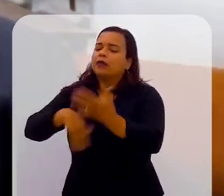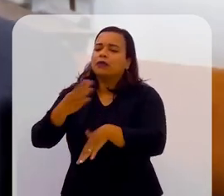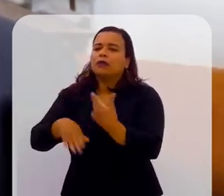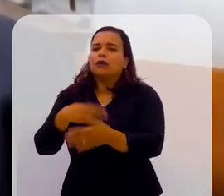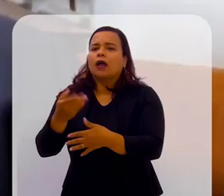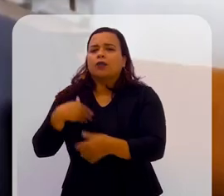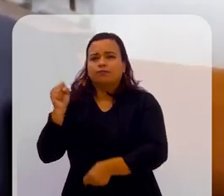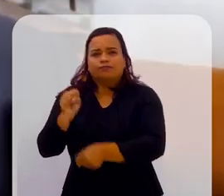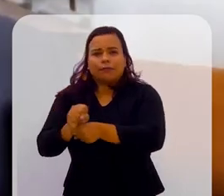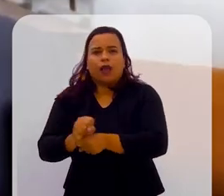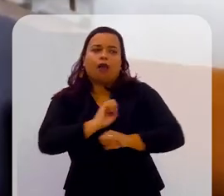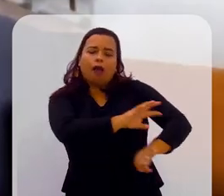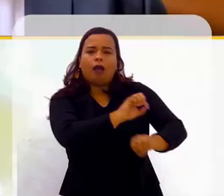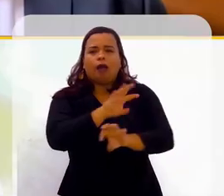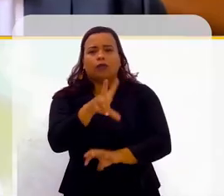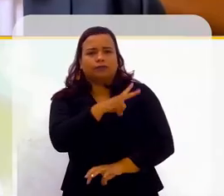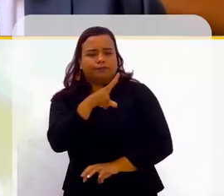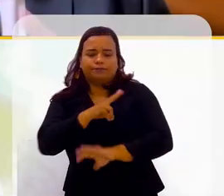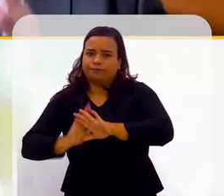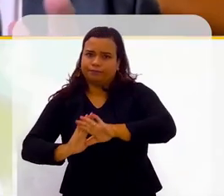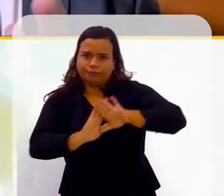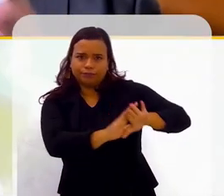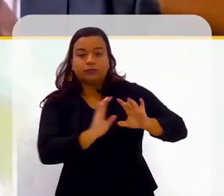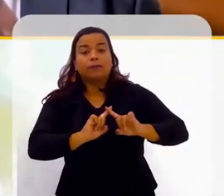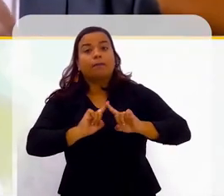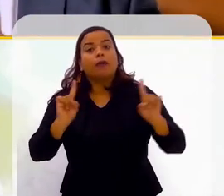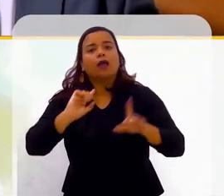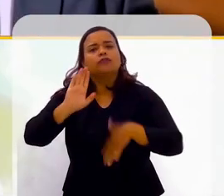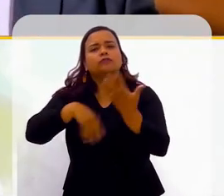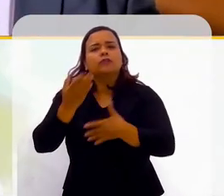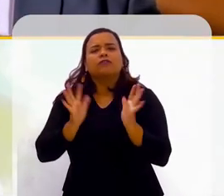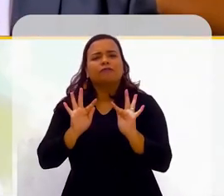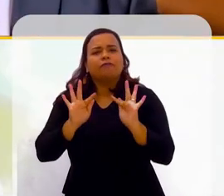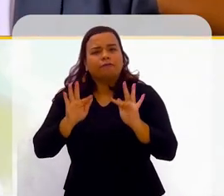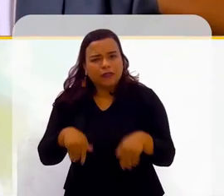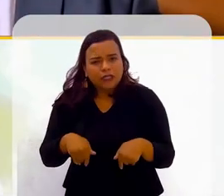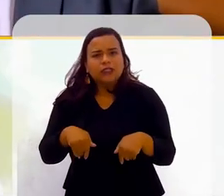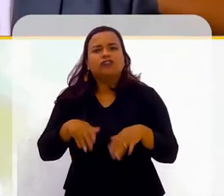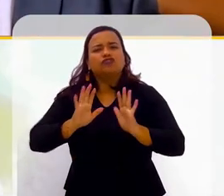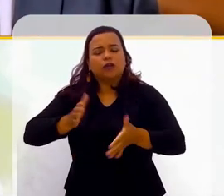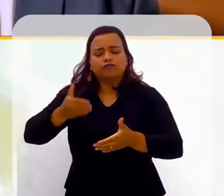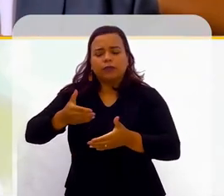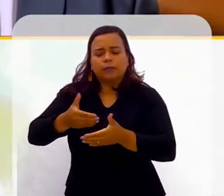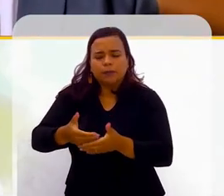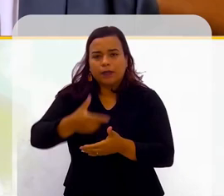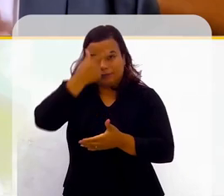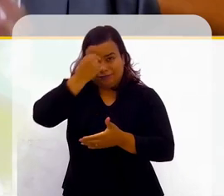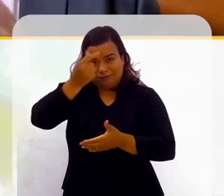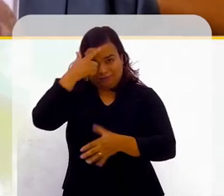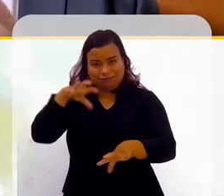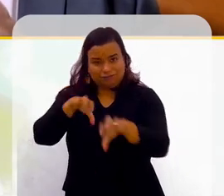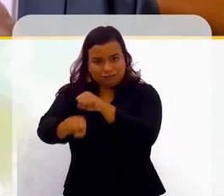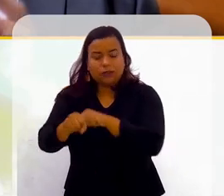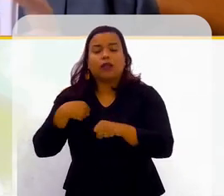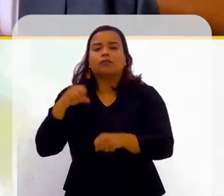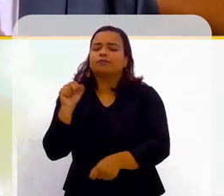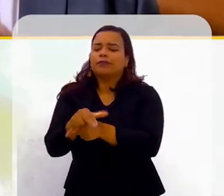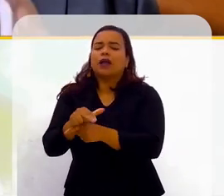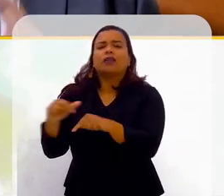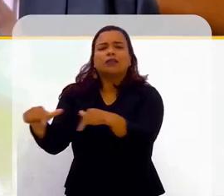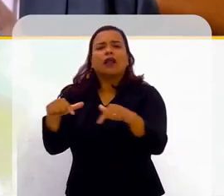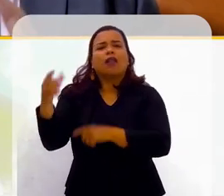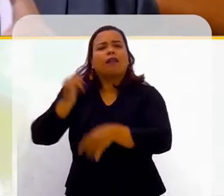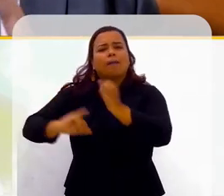deixei de dar aulas particulares. Mas quando eu estava ali no final da reta de concluir a graduação, eu passei a trabalhar num